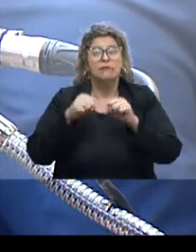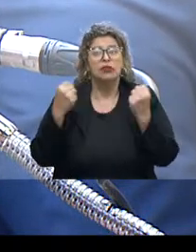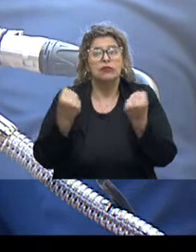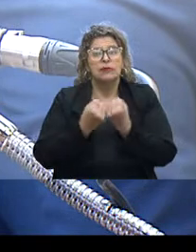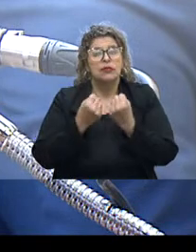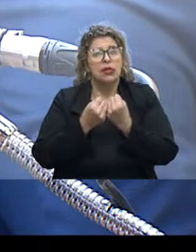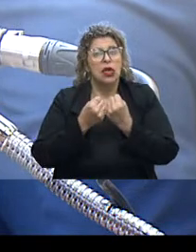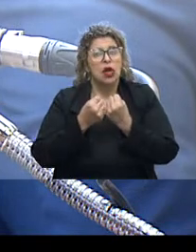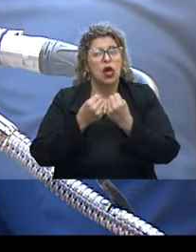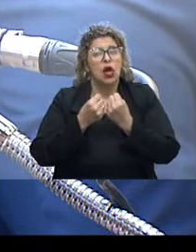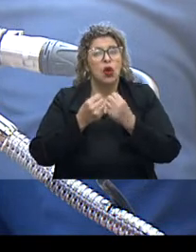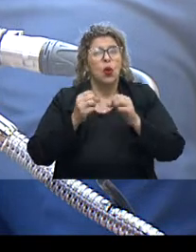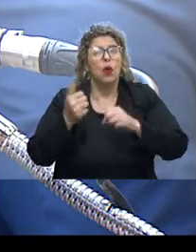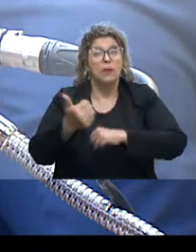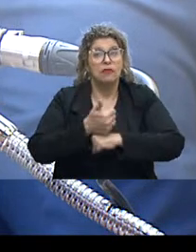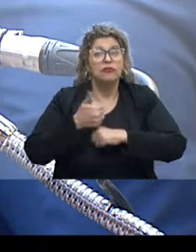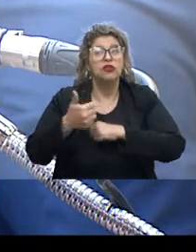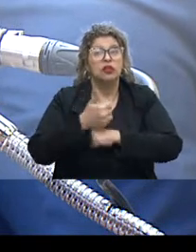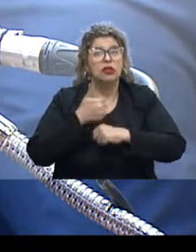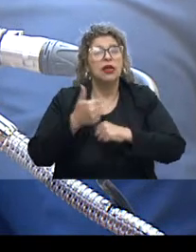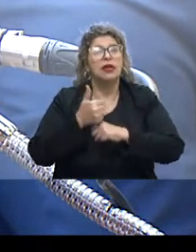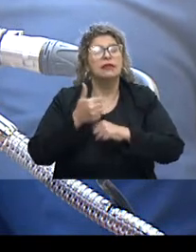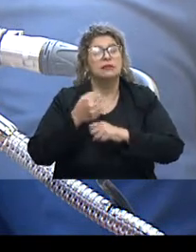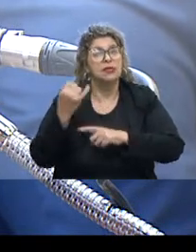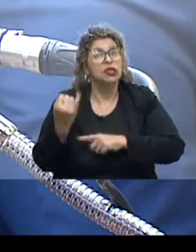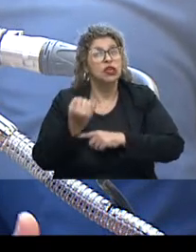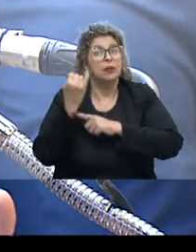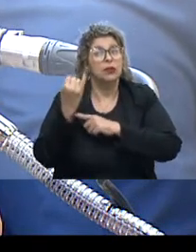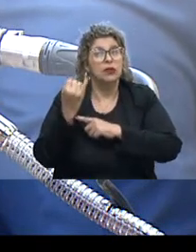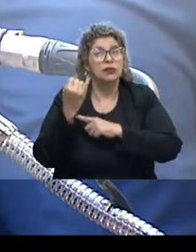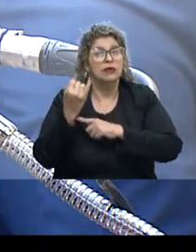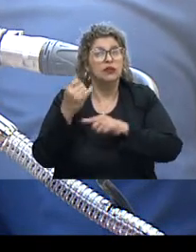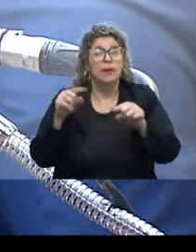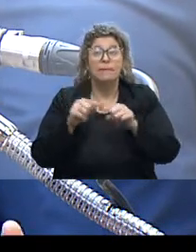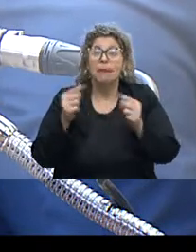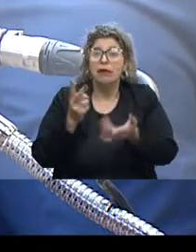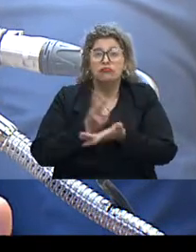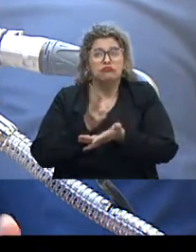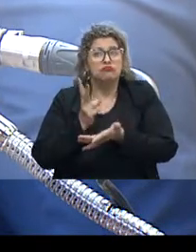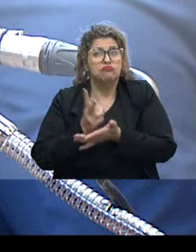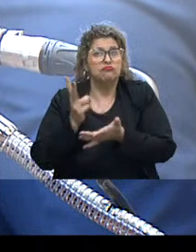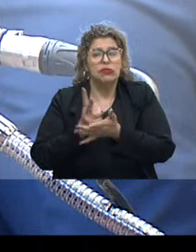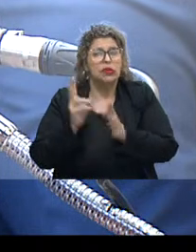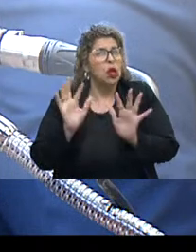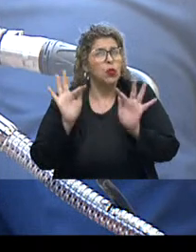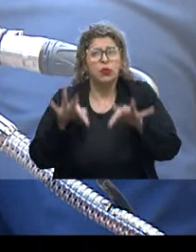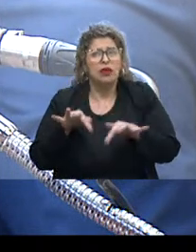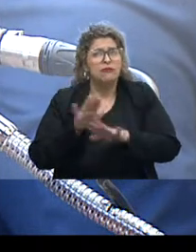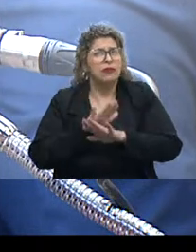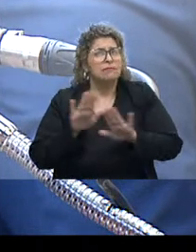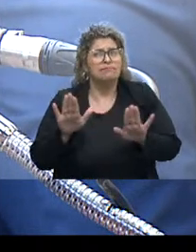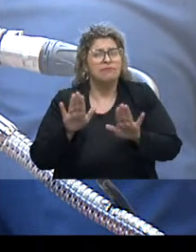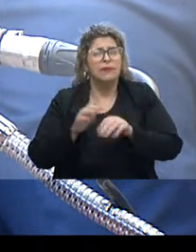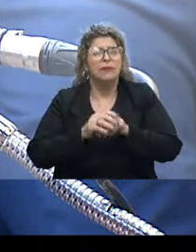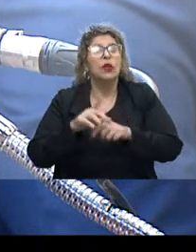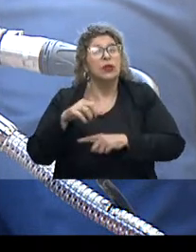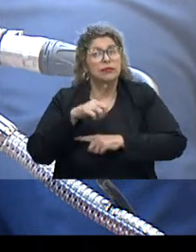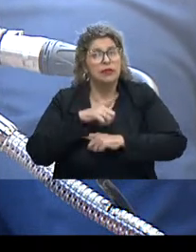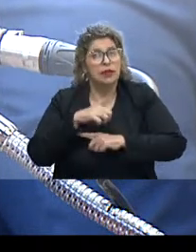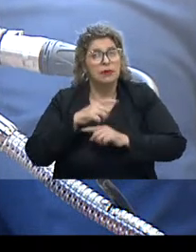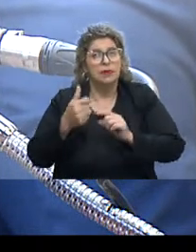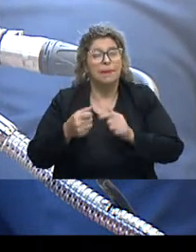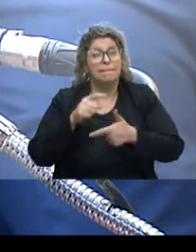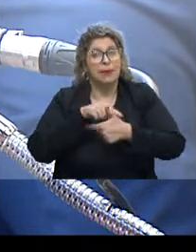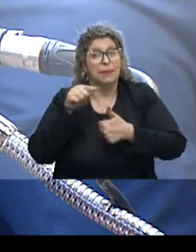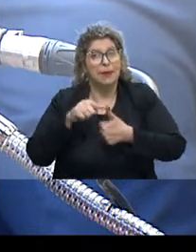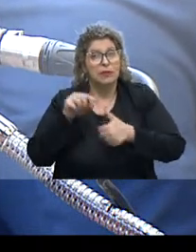especialistas, por si só já seriam importantes, de fato, mas eles continuam, eles não têm um fim dele mesmo. Então, nós temos, primeiro